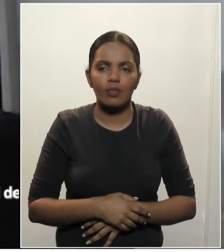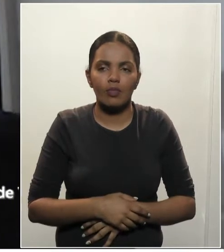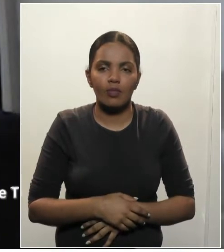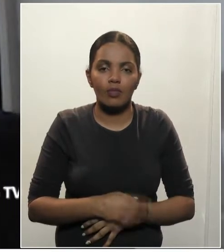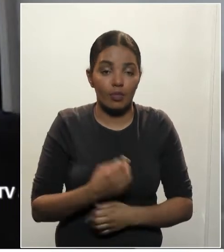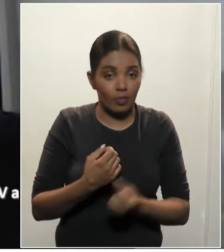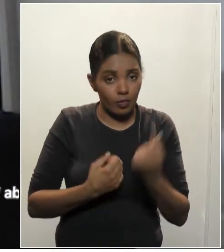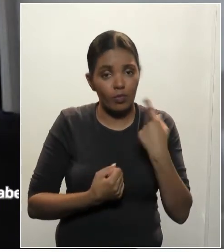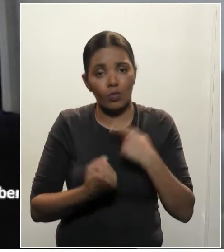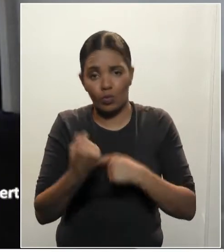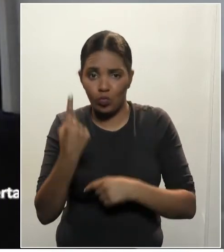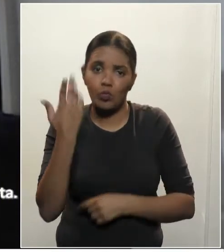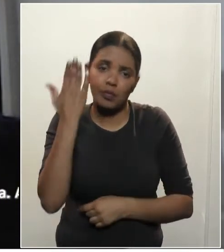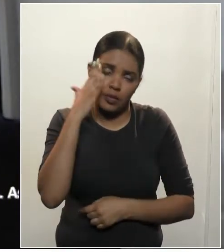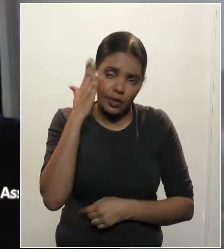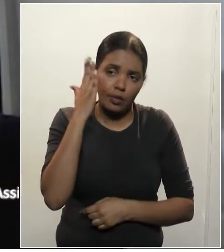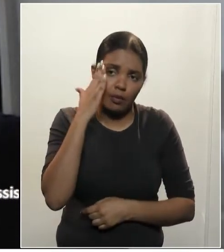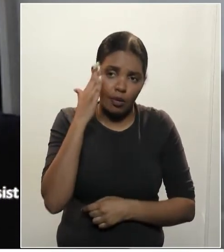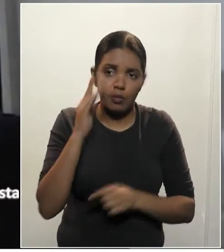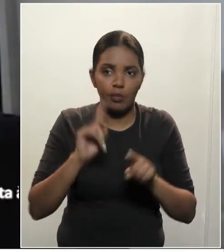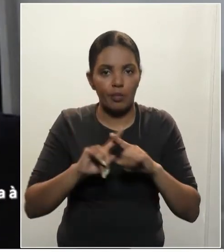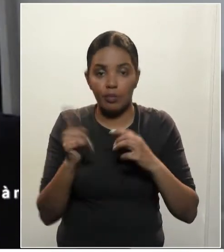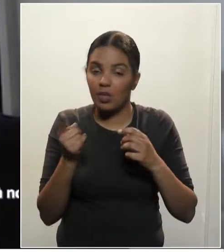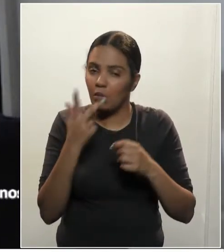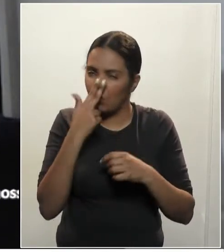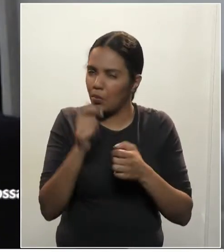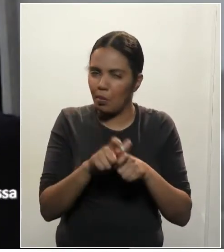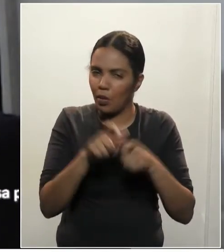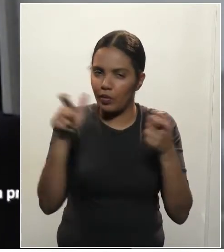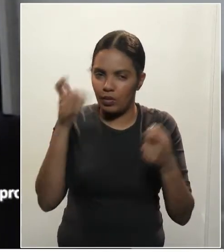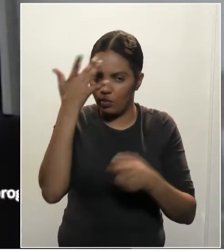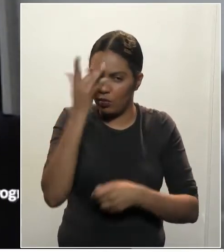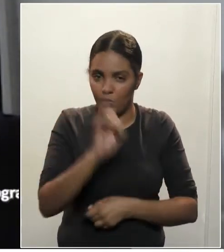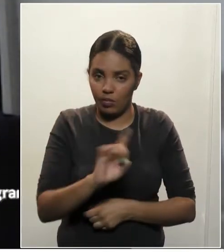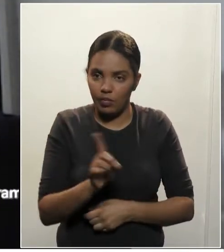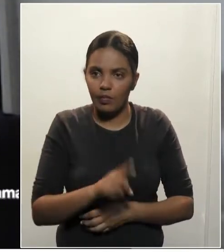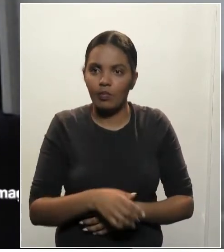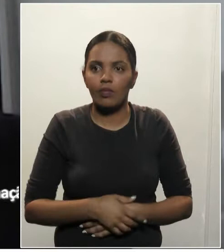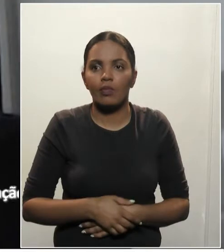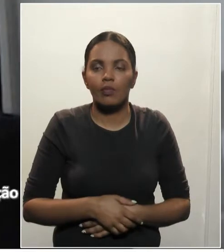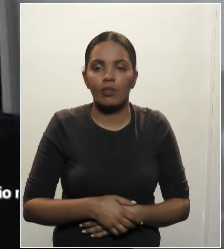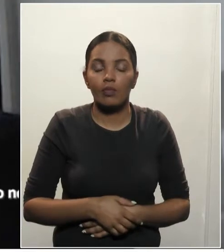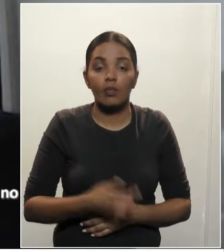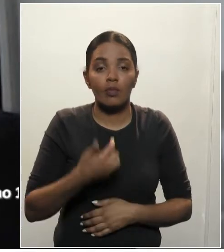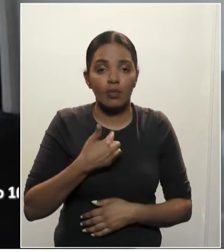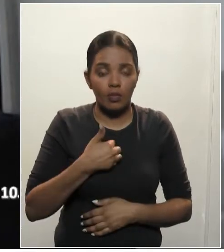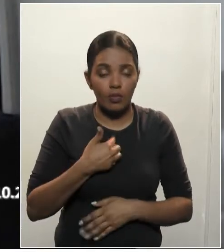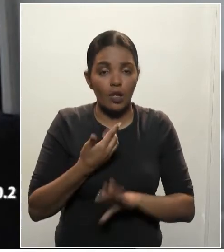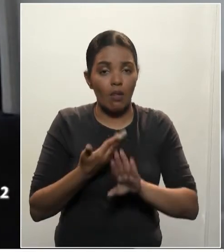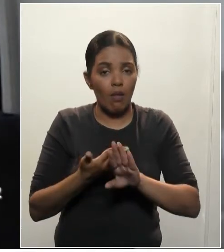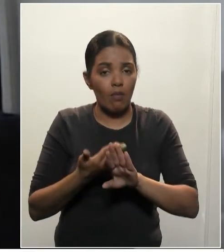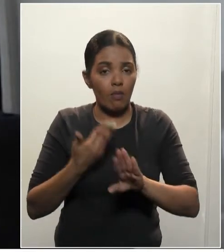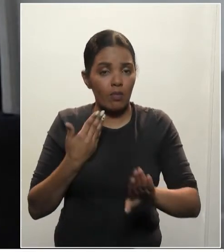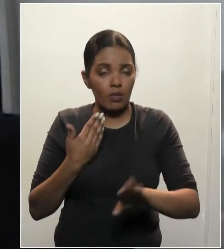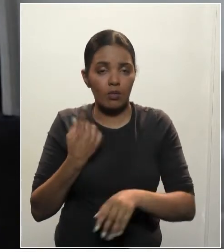Alguns já sabem, mas não sei se a maioria sabe. Tive 15 dias aí de